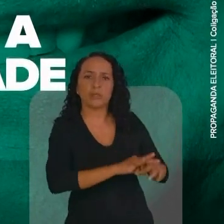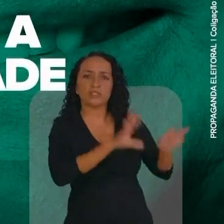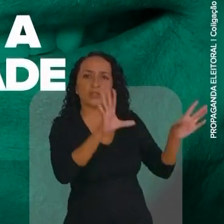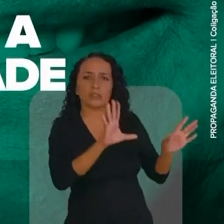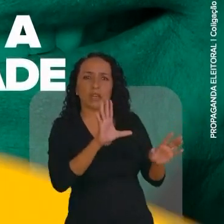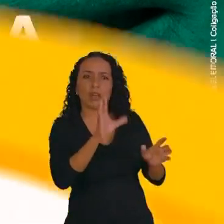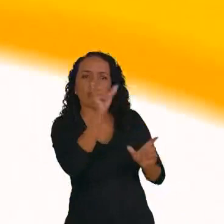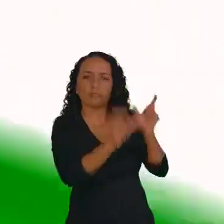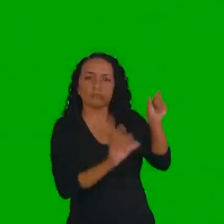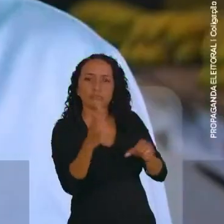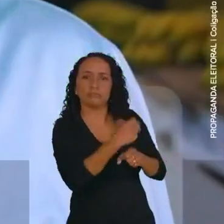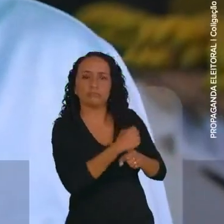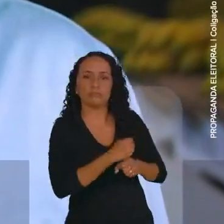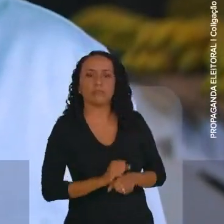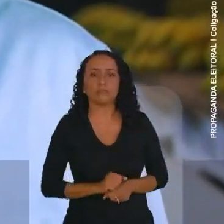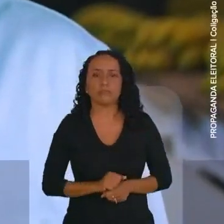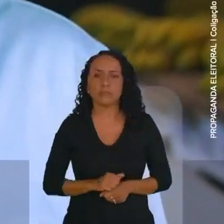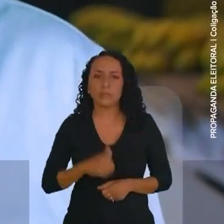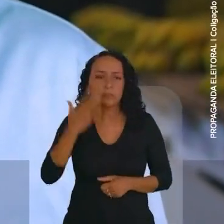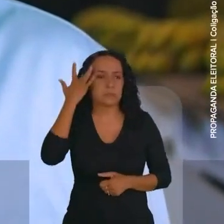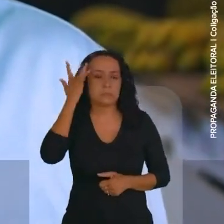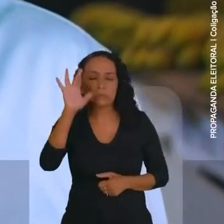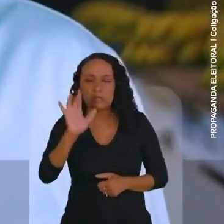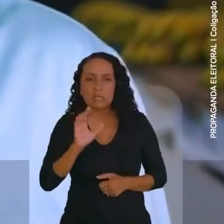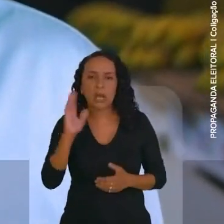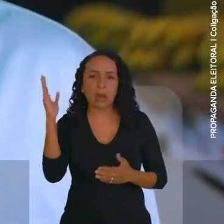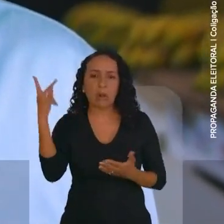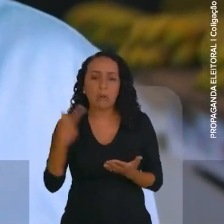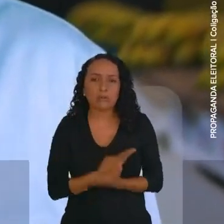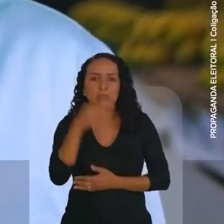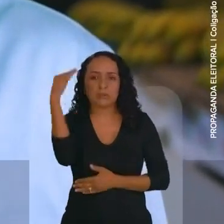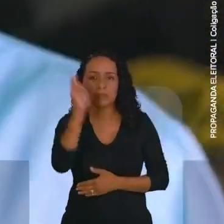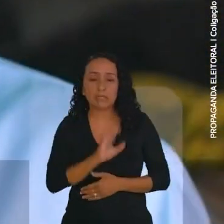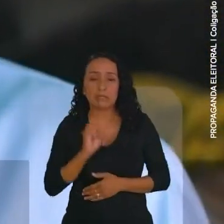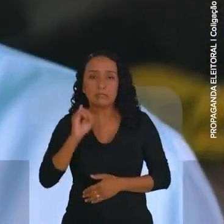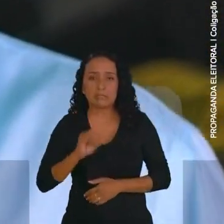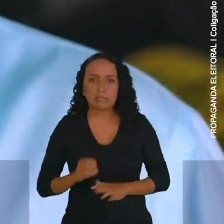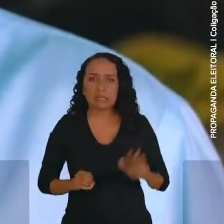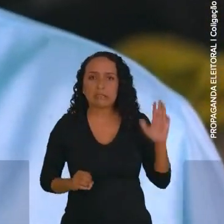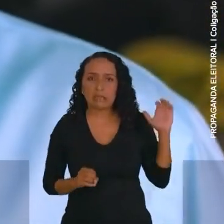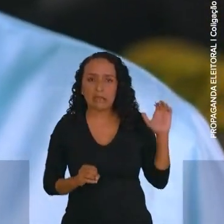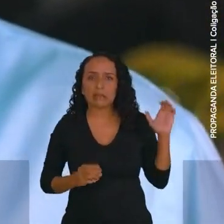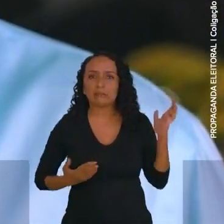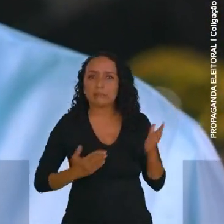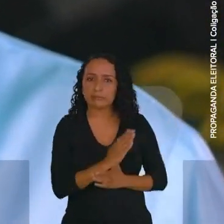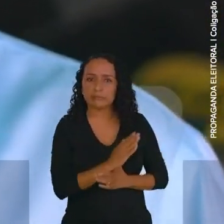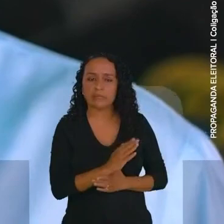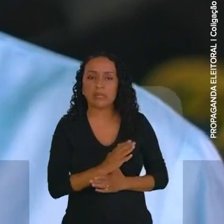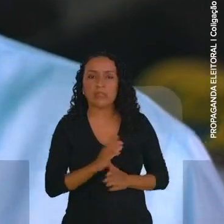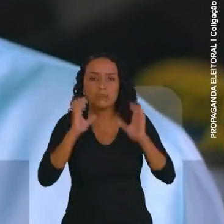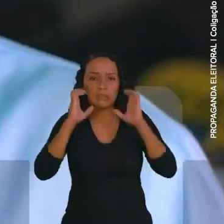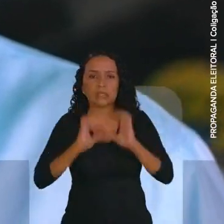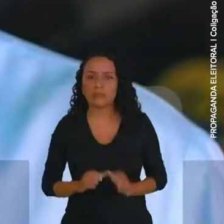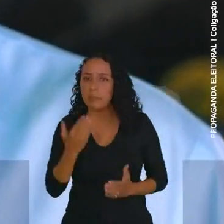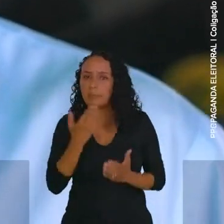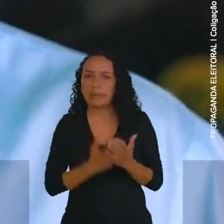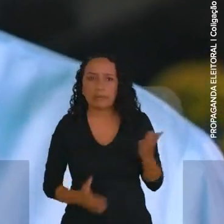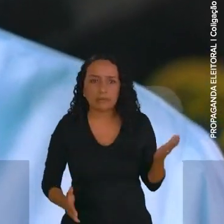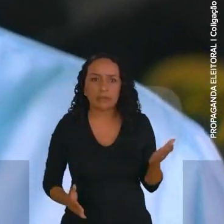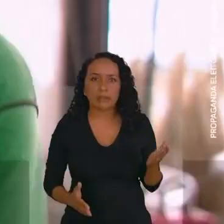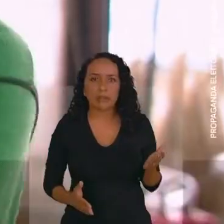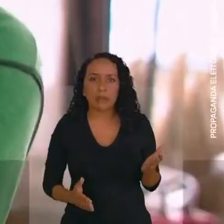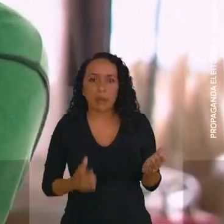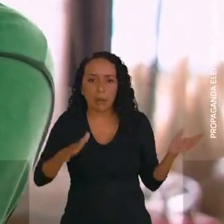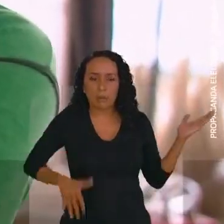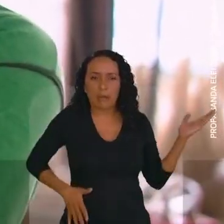sequestradores. Eu não sei o que vai acontecer com o nosso país se a esquerda pegar. Vai, o cidadão de bem vai perder o espaço dos malandros, dos